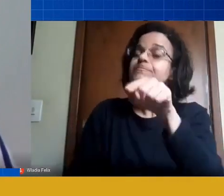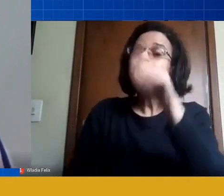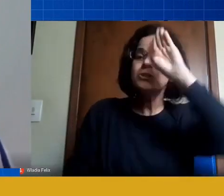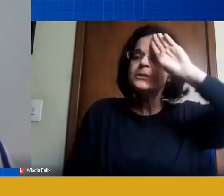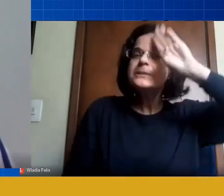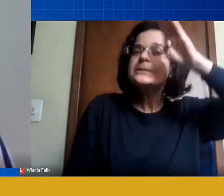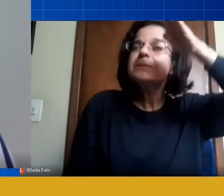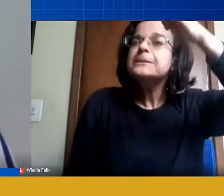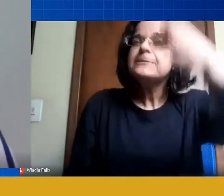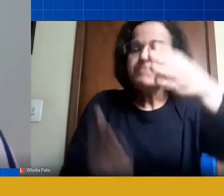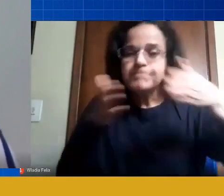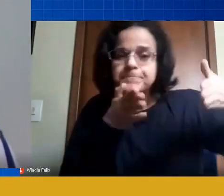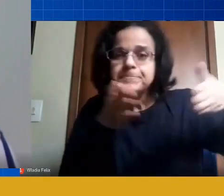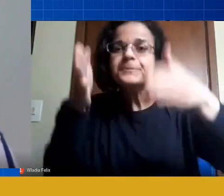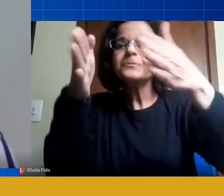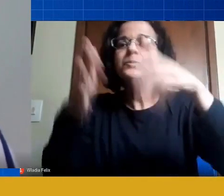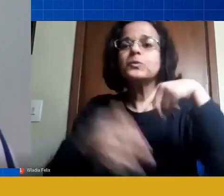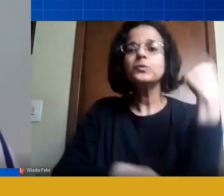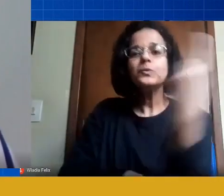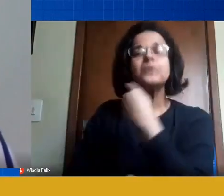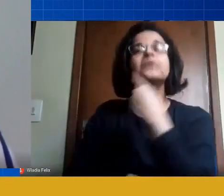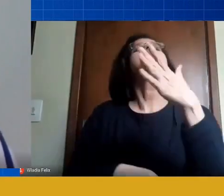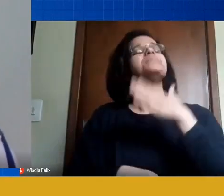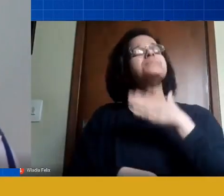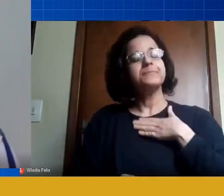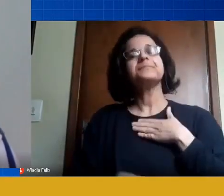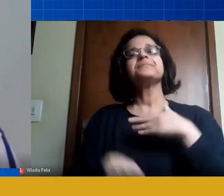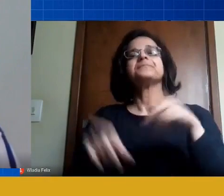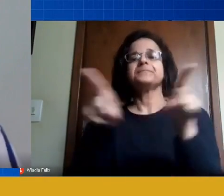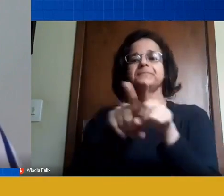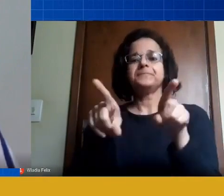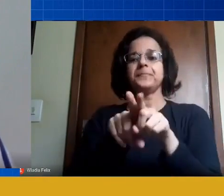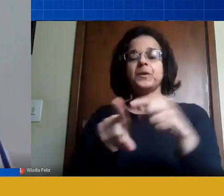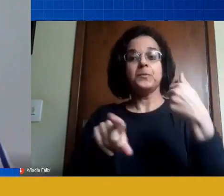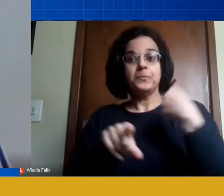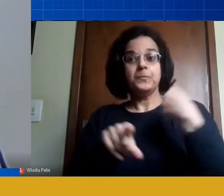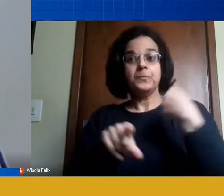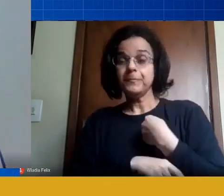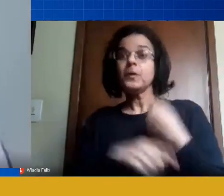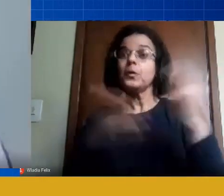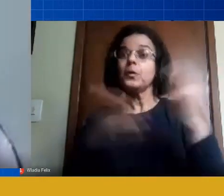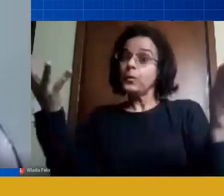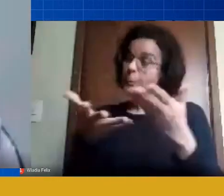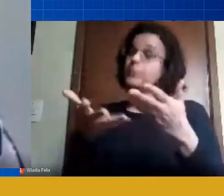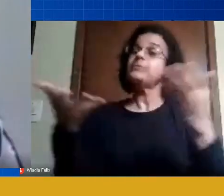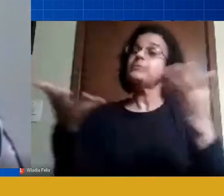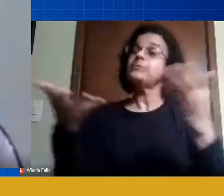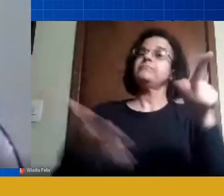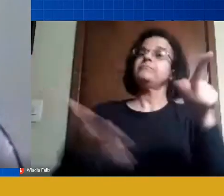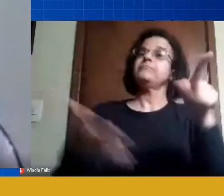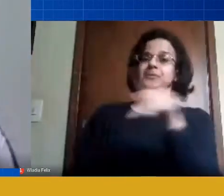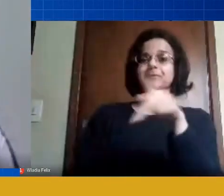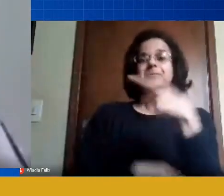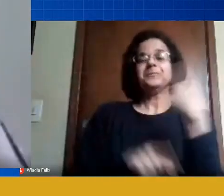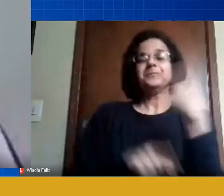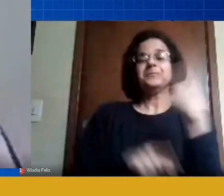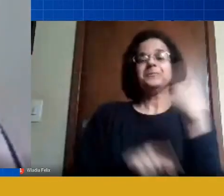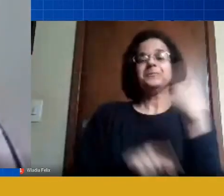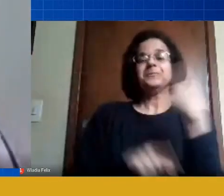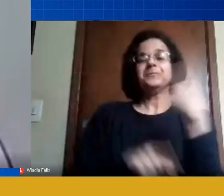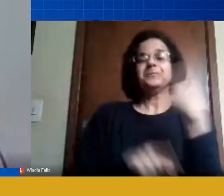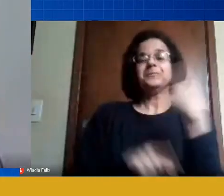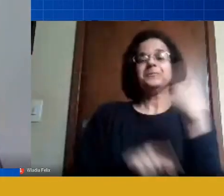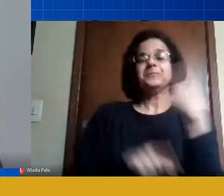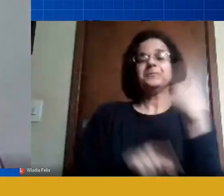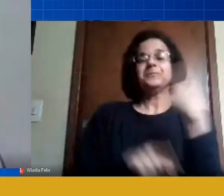nós e aí eu vou me incluir junto ele me direcionou hoje eu sou professora porque eu tive uma professora que falou você